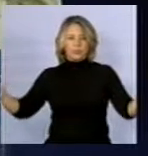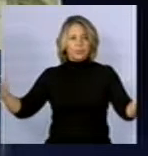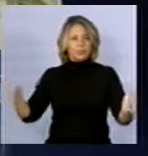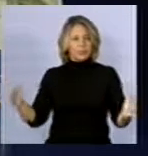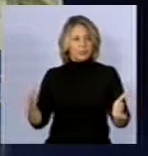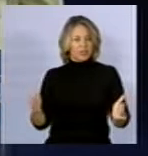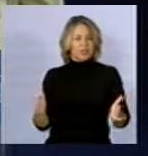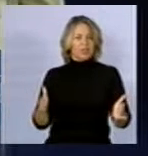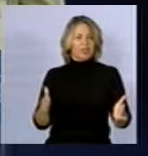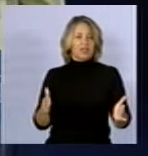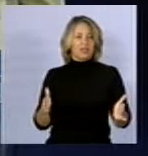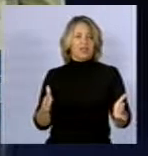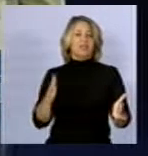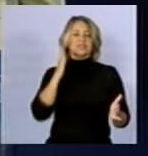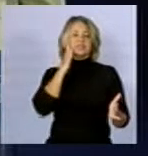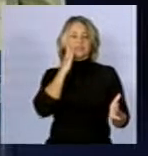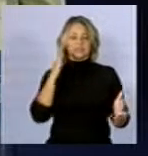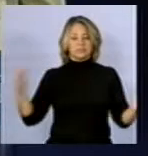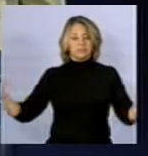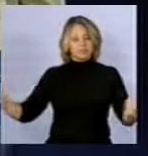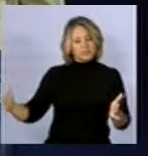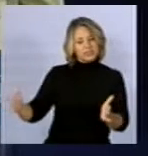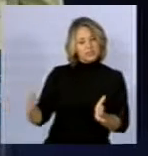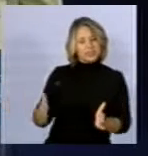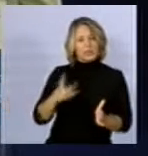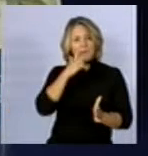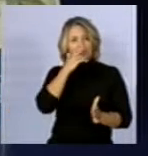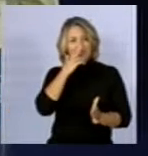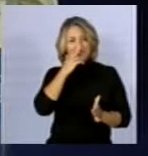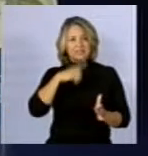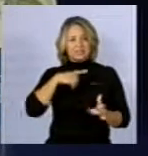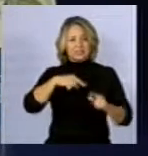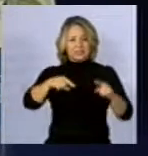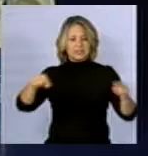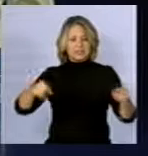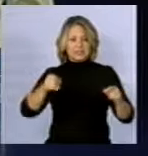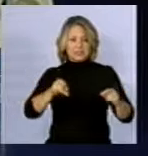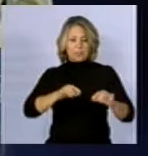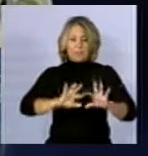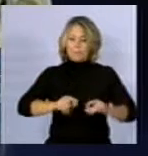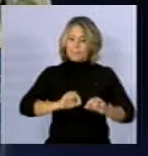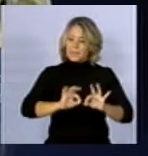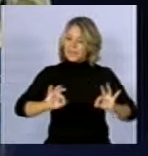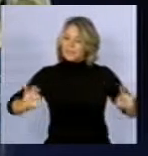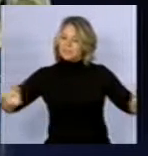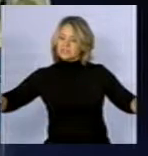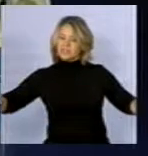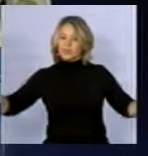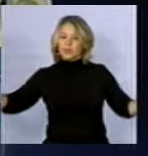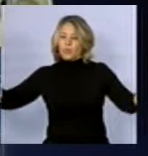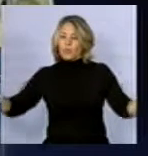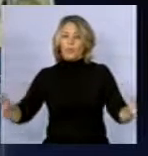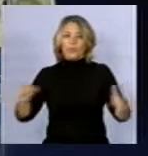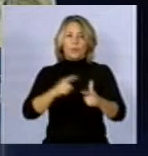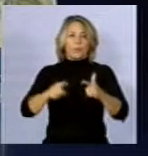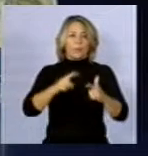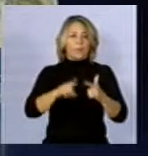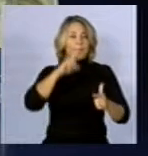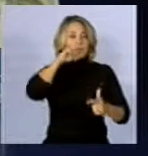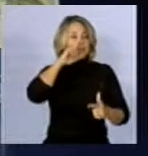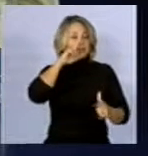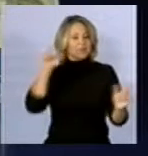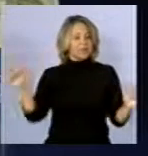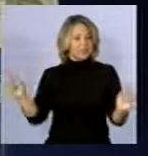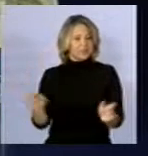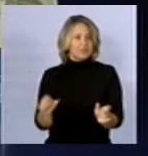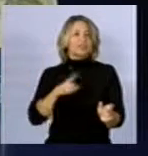distâncias, e gostaria que vocês vissem que parece que existe um gradiente, quanto maior a distância, menor o risco. Você tem